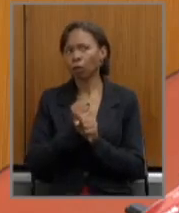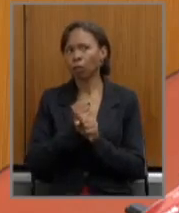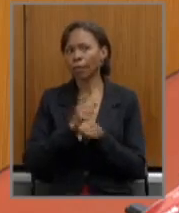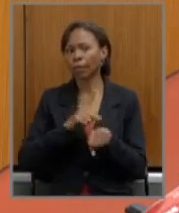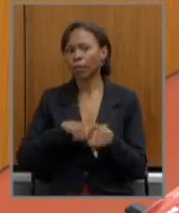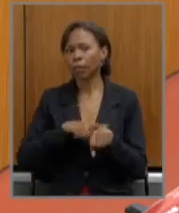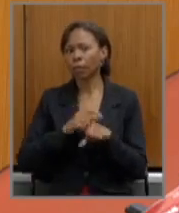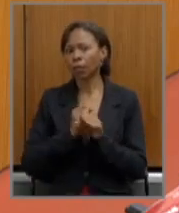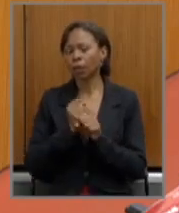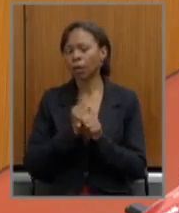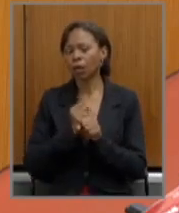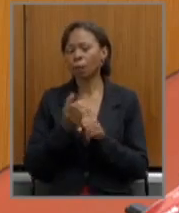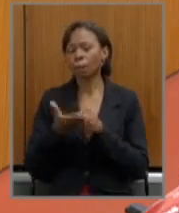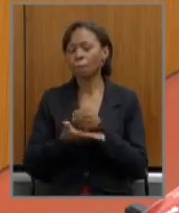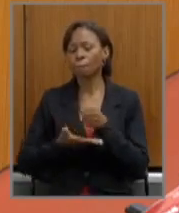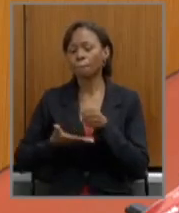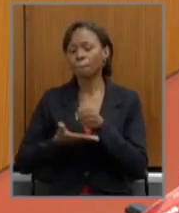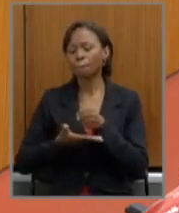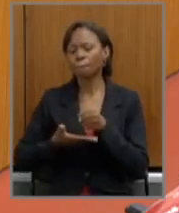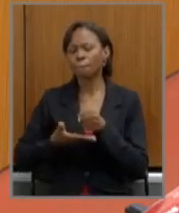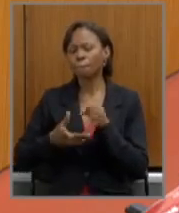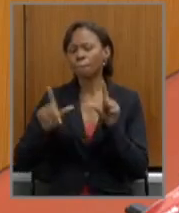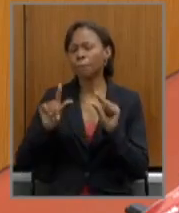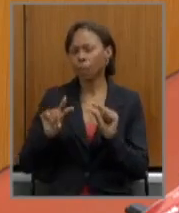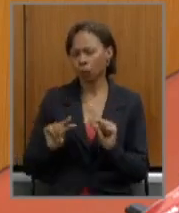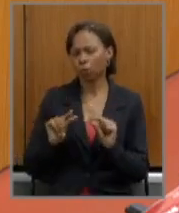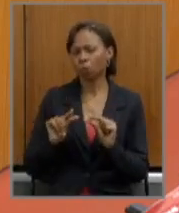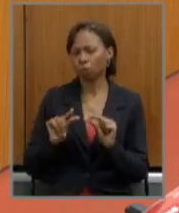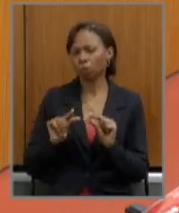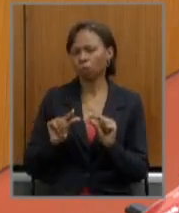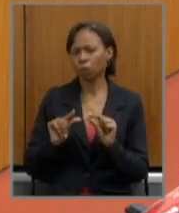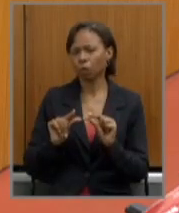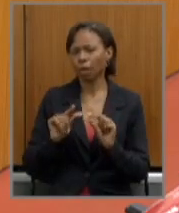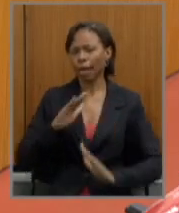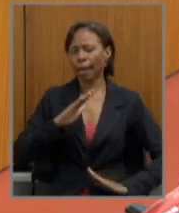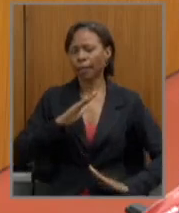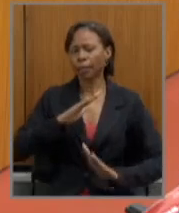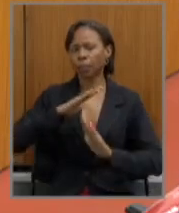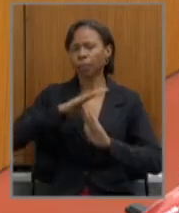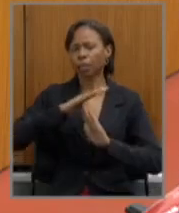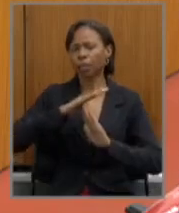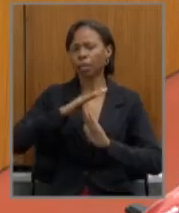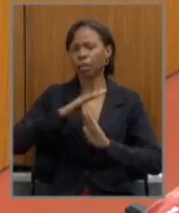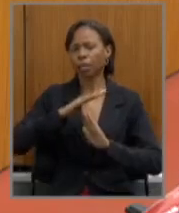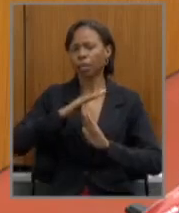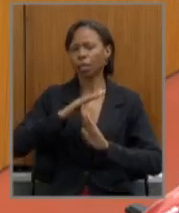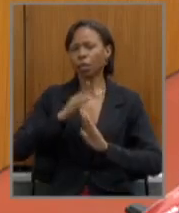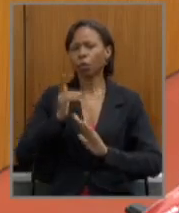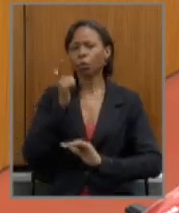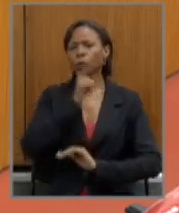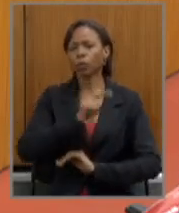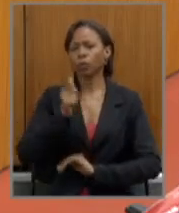para atingir a aposentadoria.